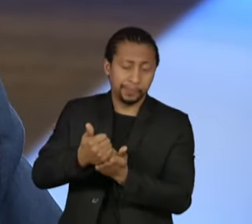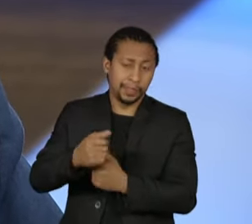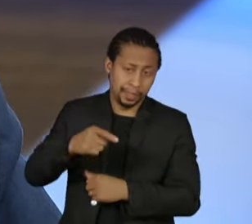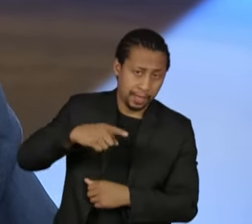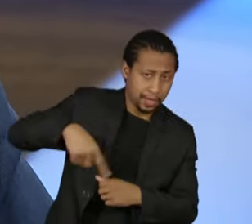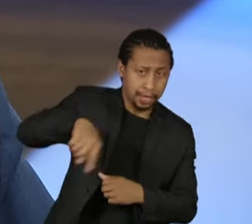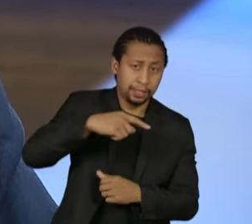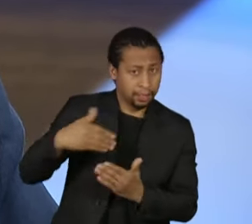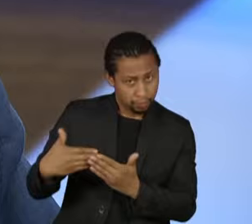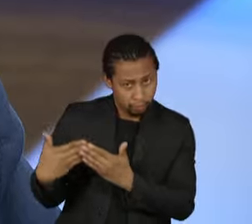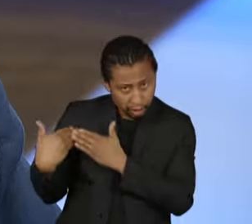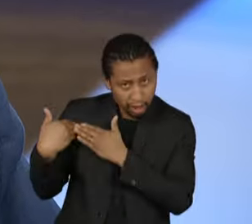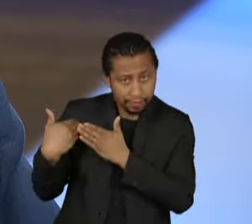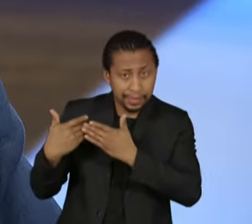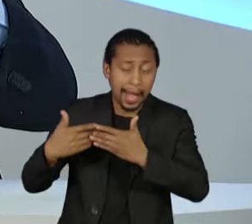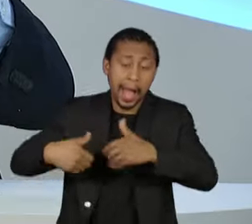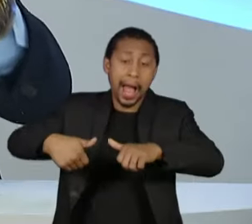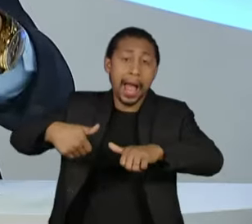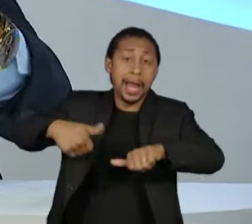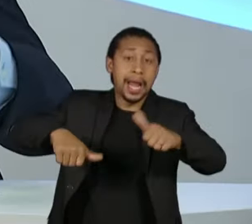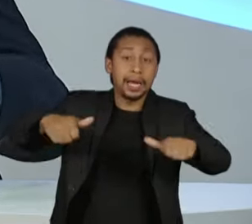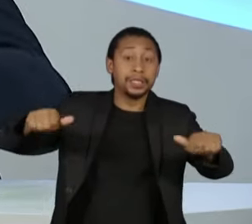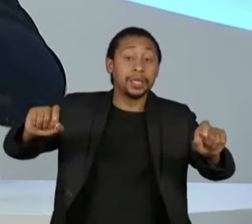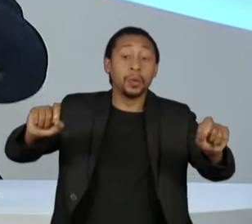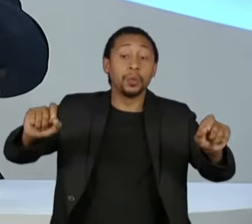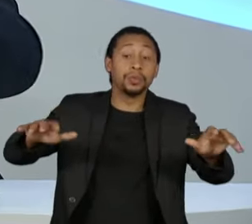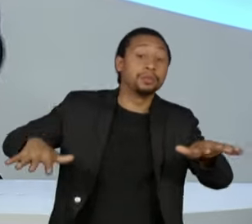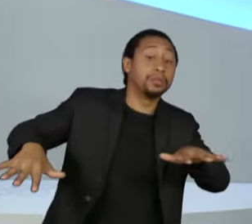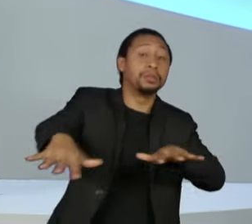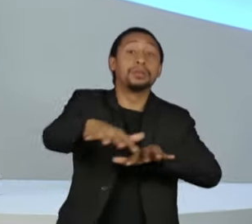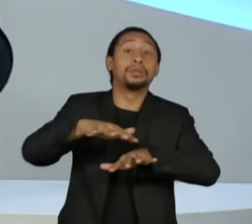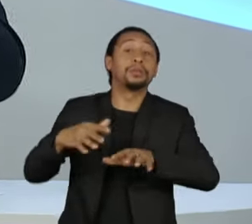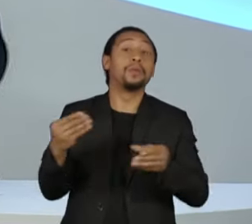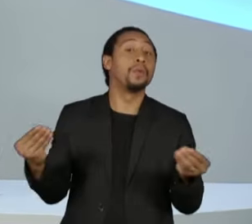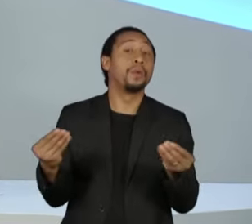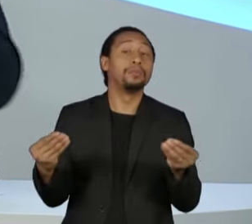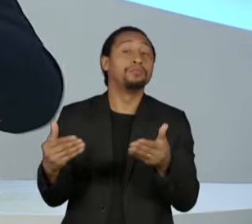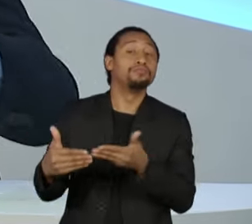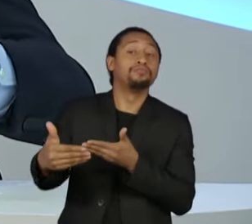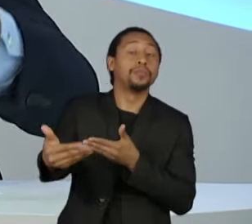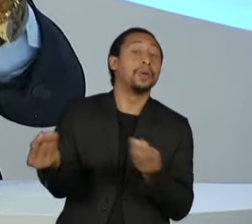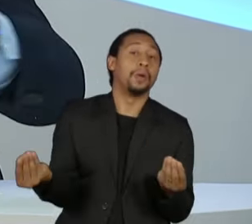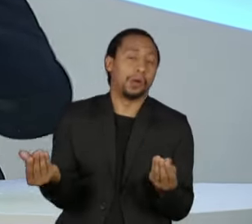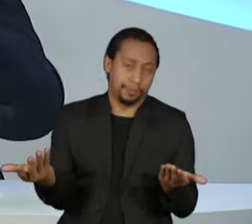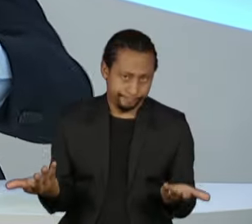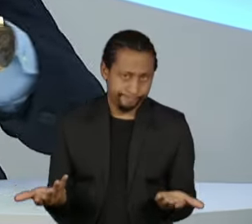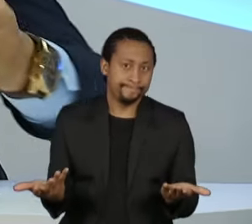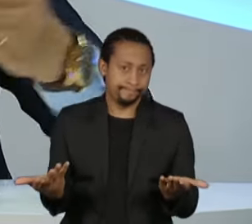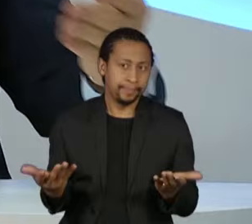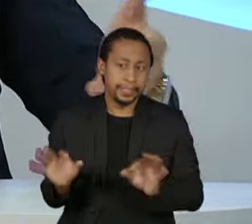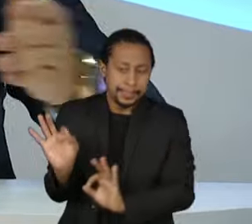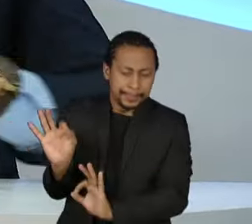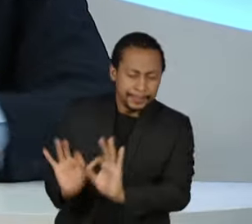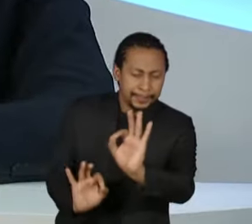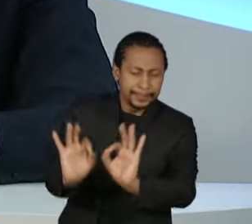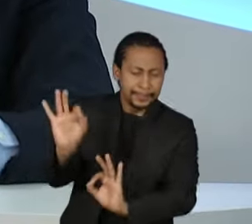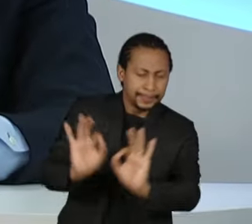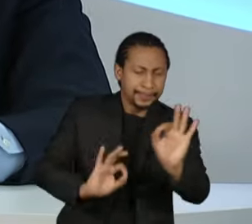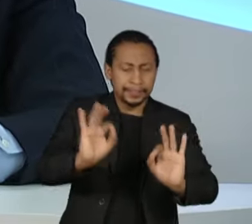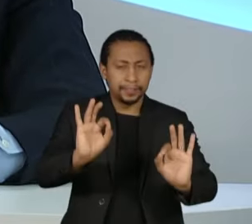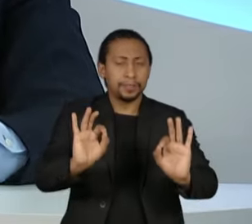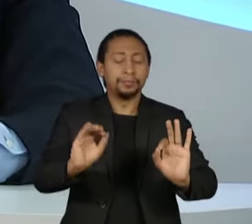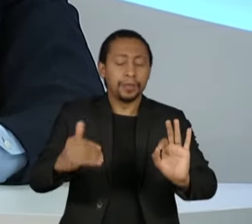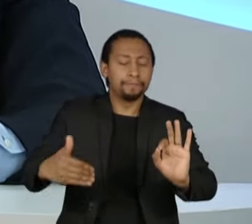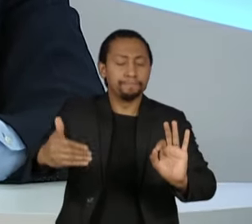equipe está fazendo. Naturalmente, o diagnóstico e buscar, com o entendimento, como o senhor sempre fala, costurar, portanto, ali uma situação melhor.